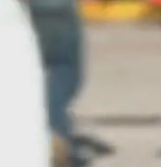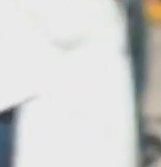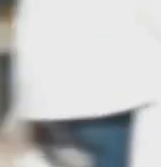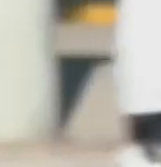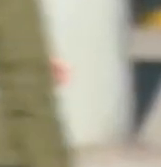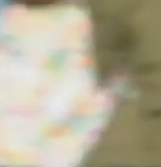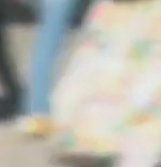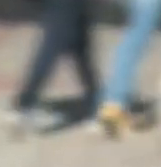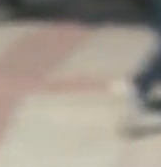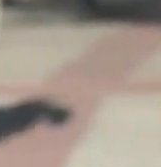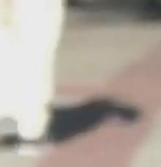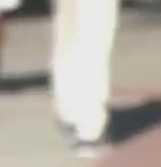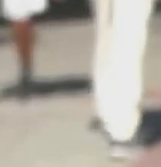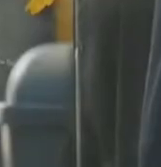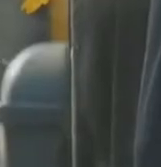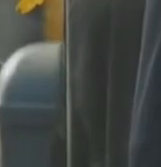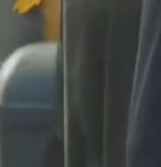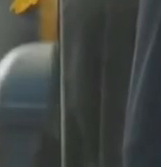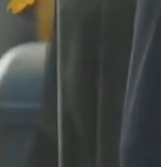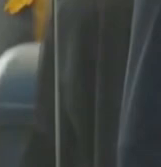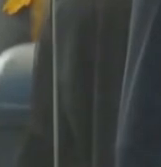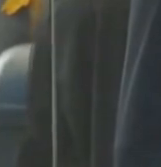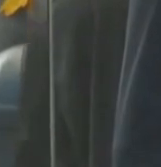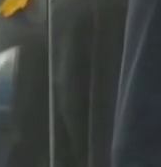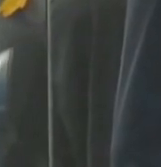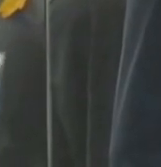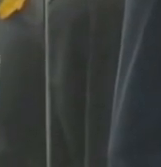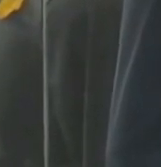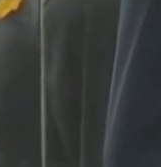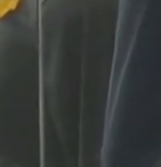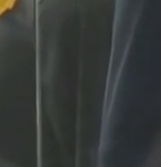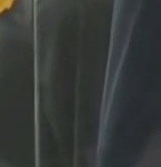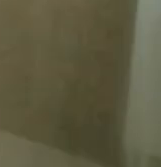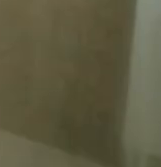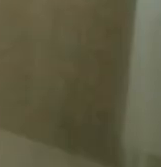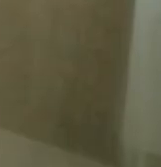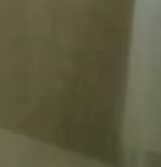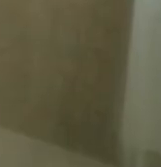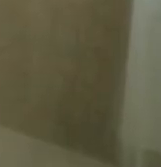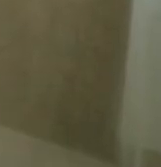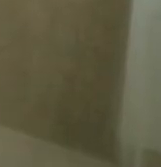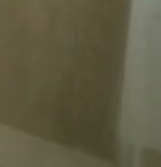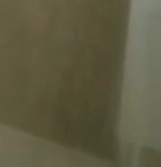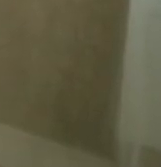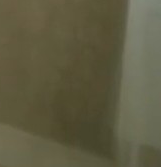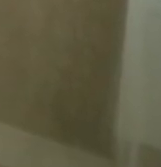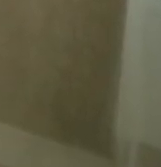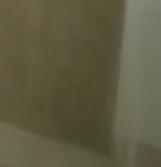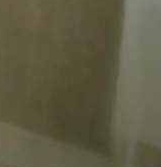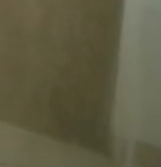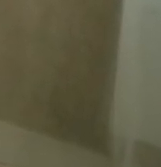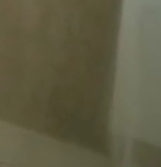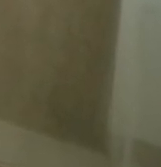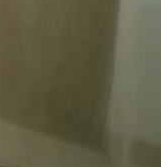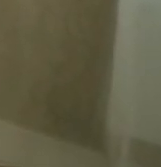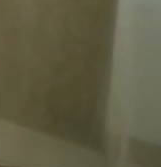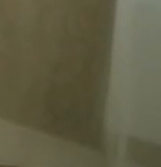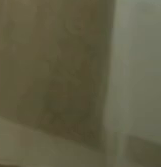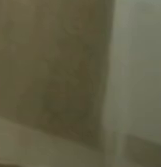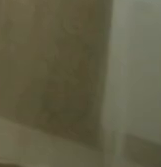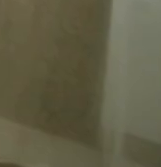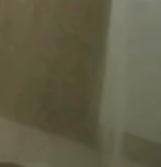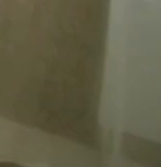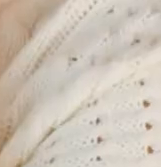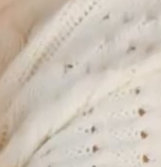projetos em tramitação voltados para a defesa dos idosos um deles trata do abandono afetivo por parte dos filhos